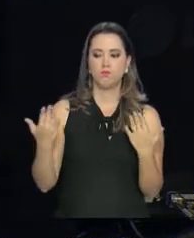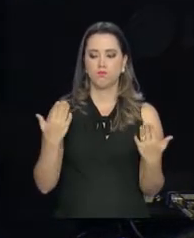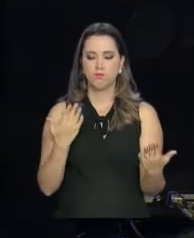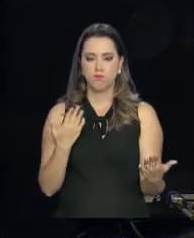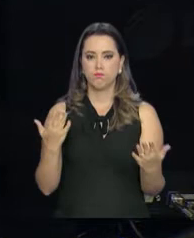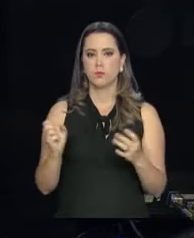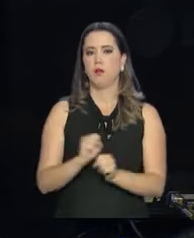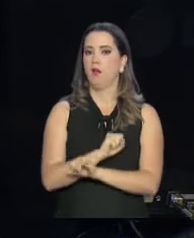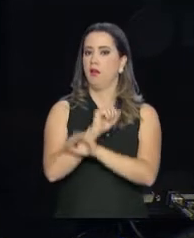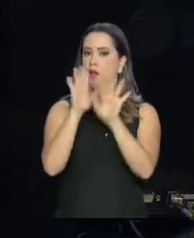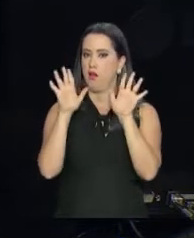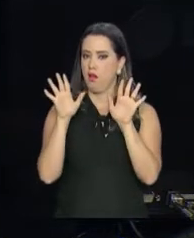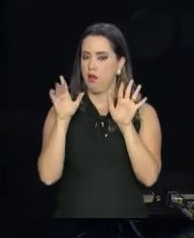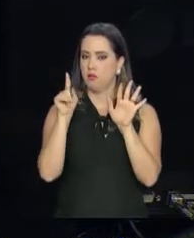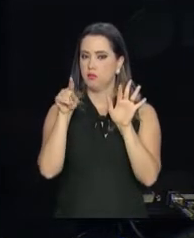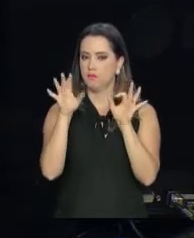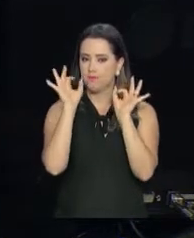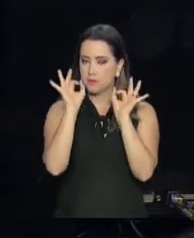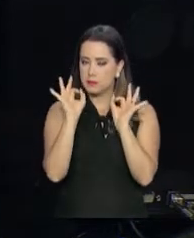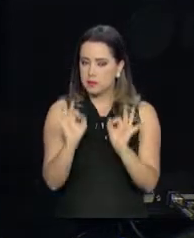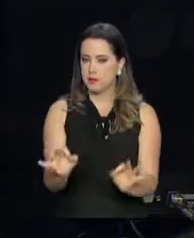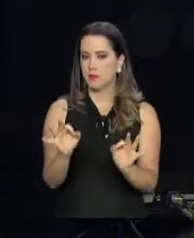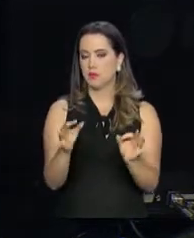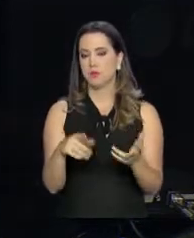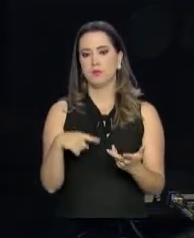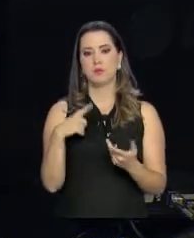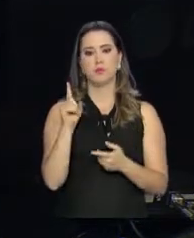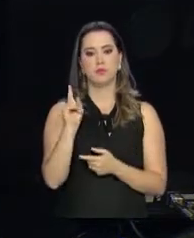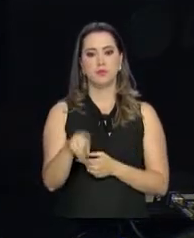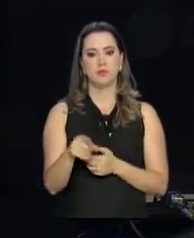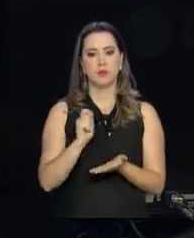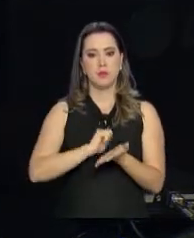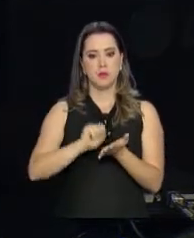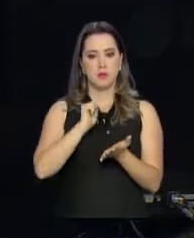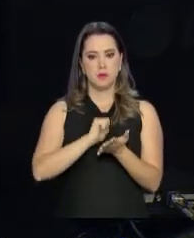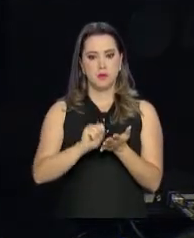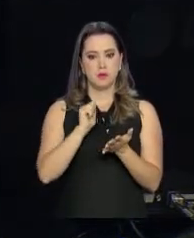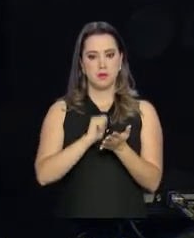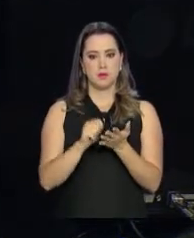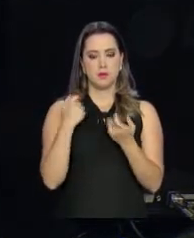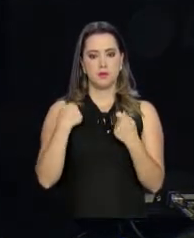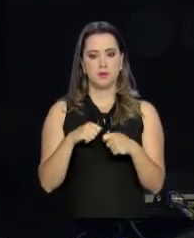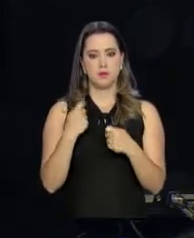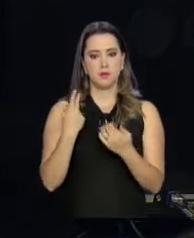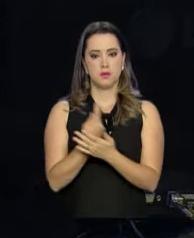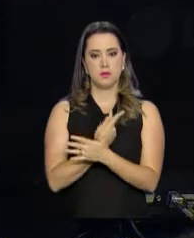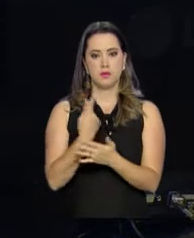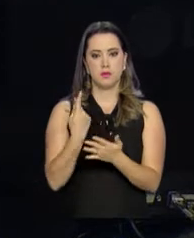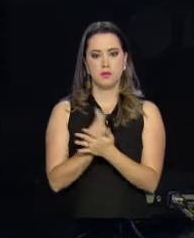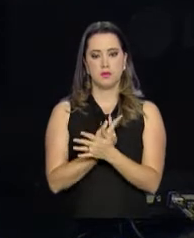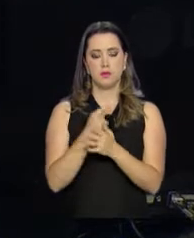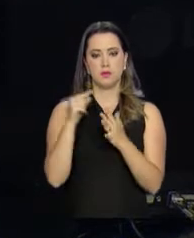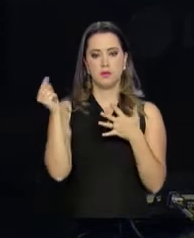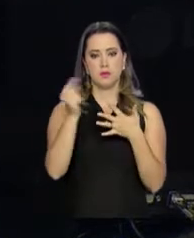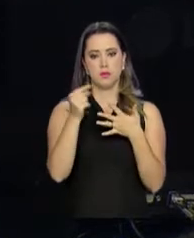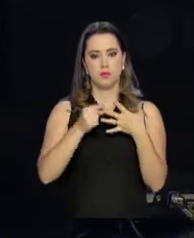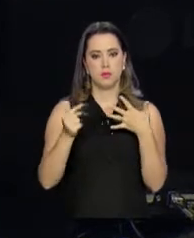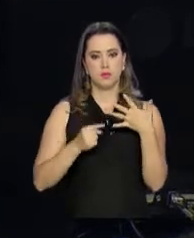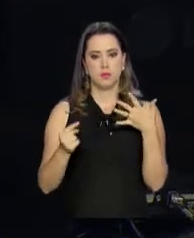transparente, límpido, que a assinatura se deveu a estes fatos